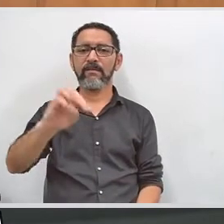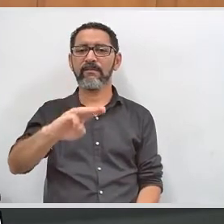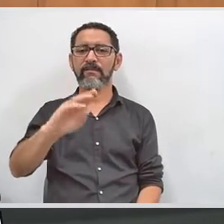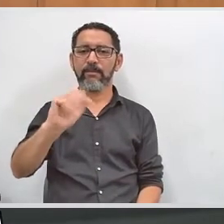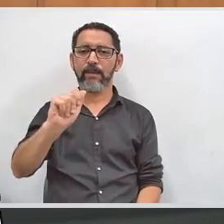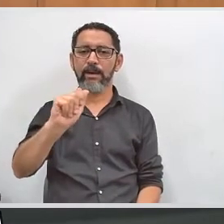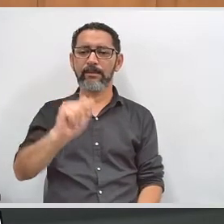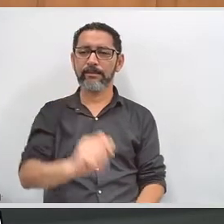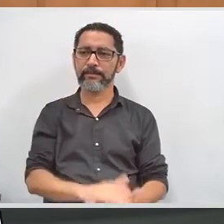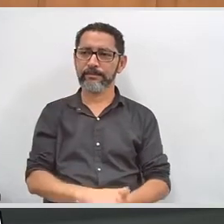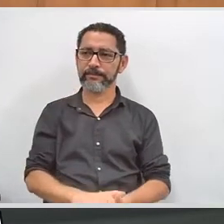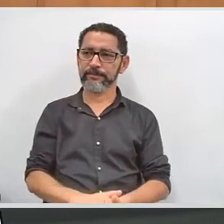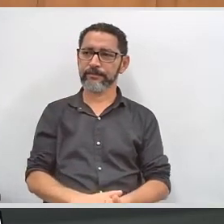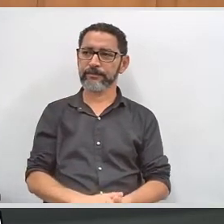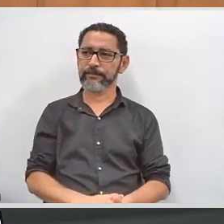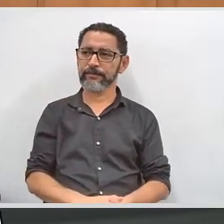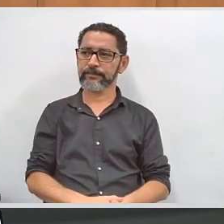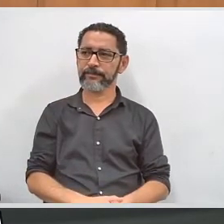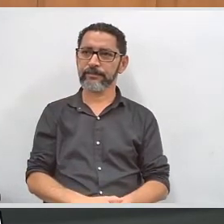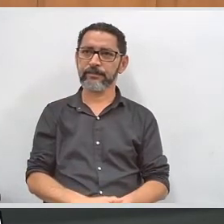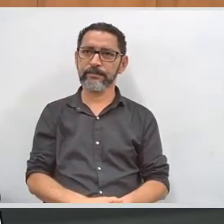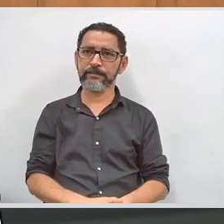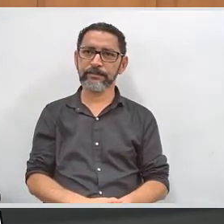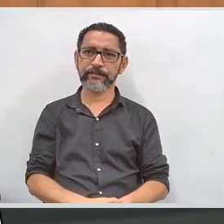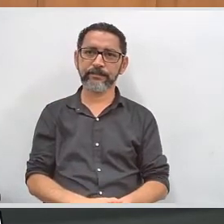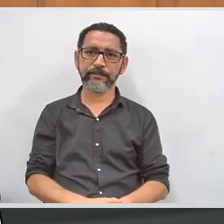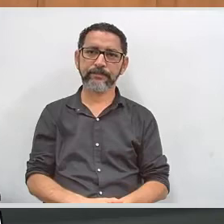representando aí o nosso auditório.